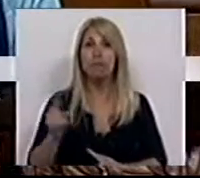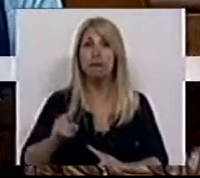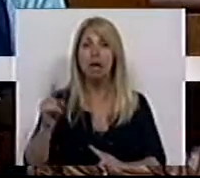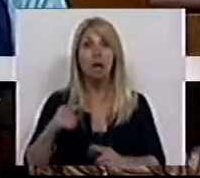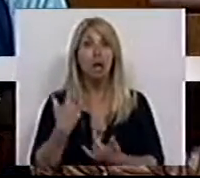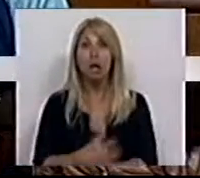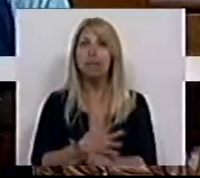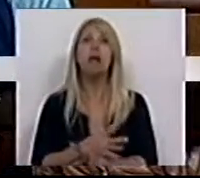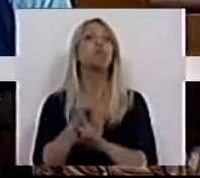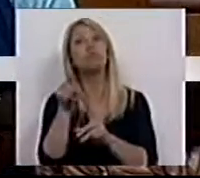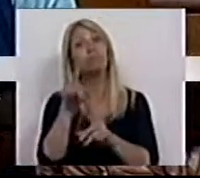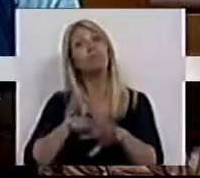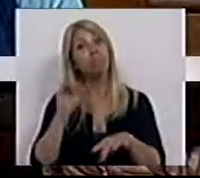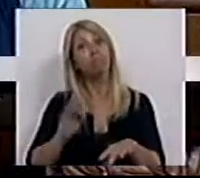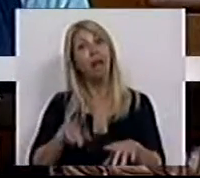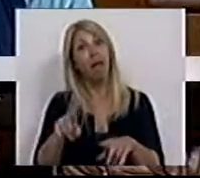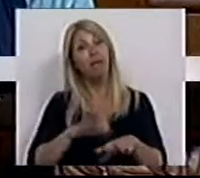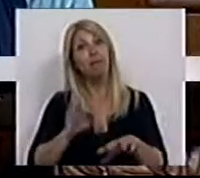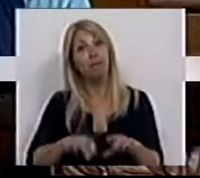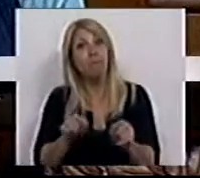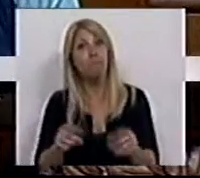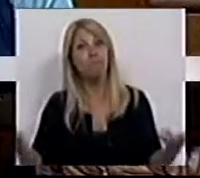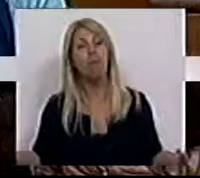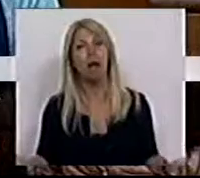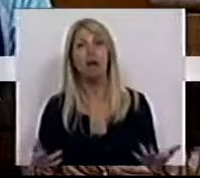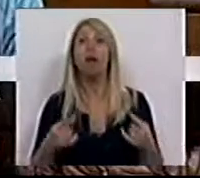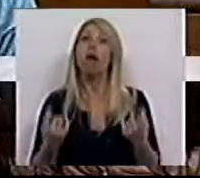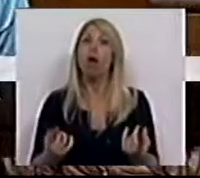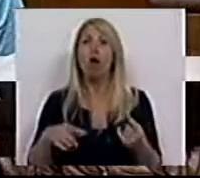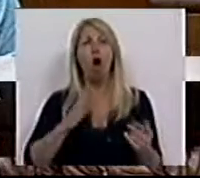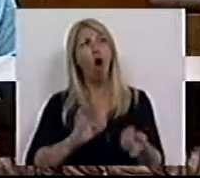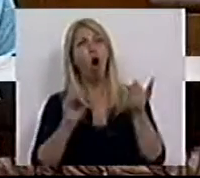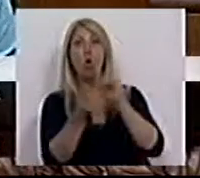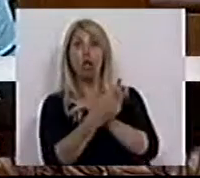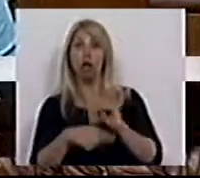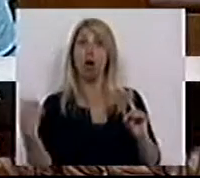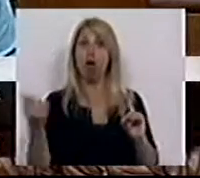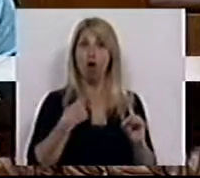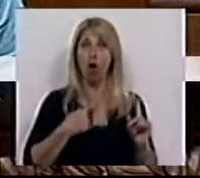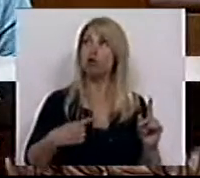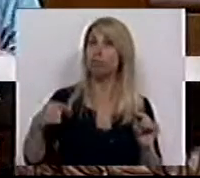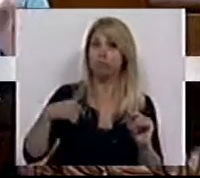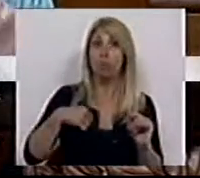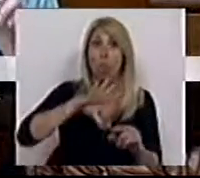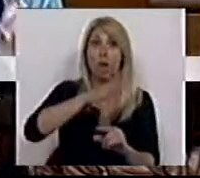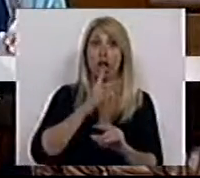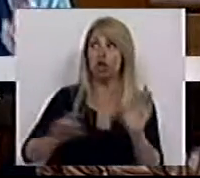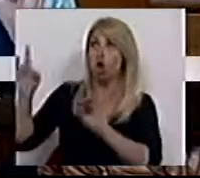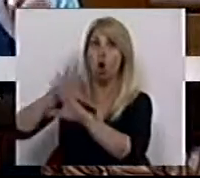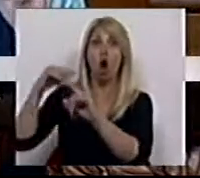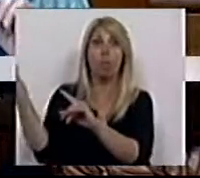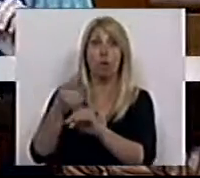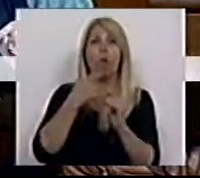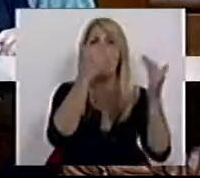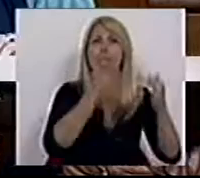por aqui. Em contraste, somos o país na Europa com maior área de plantação de eucaliptos. O Decreto-Lei